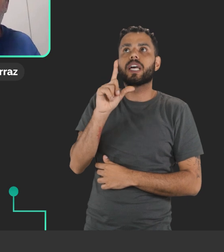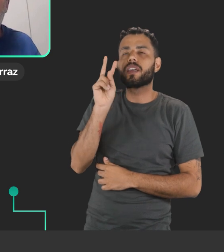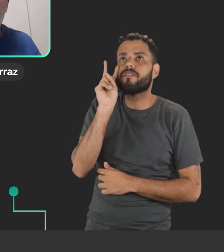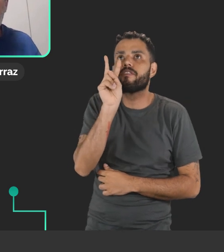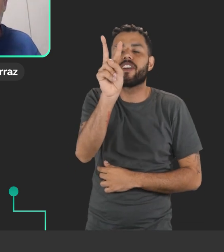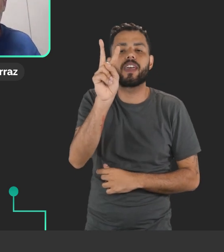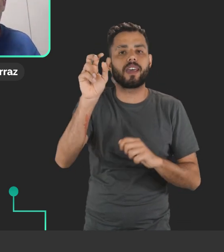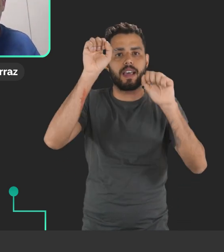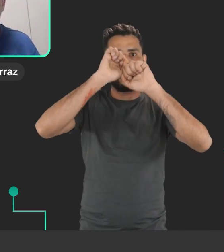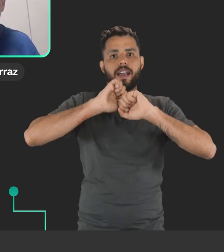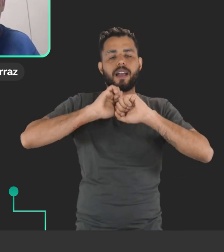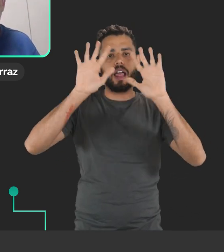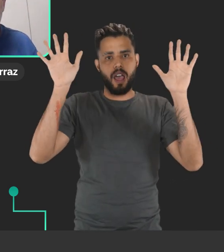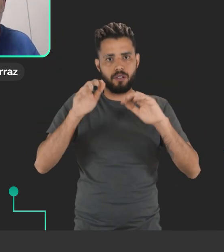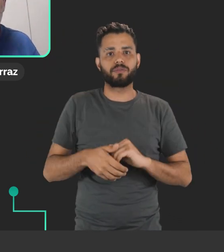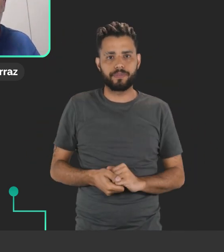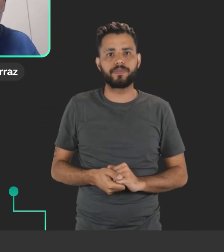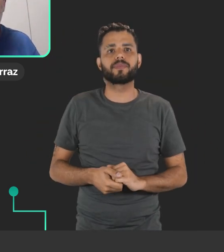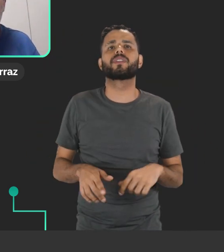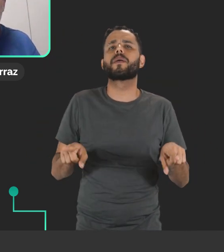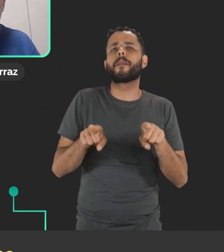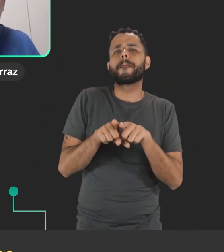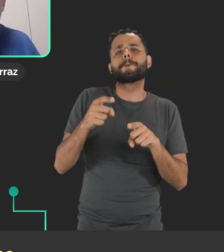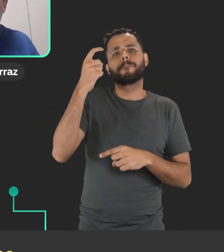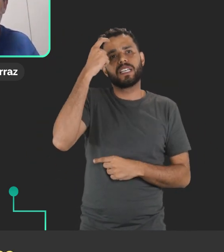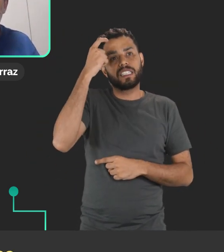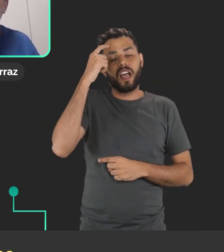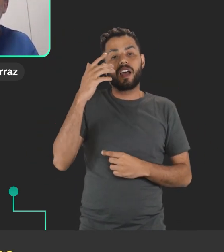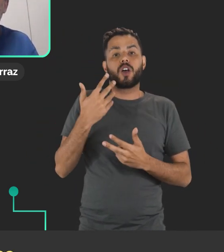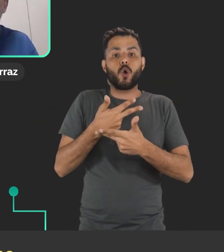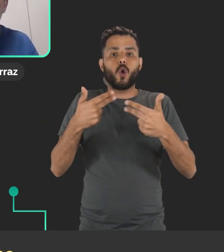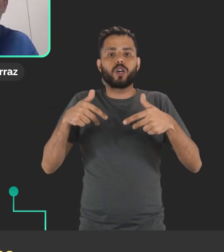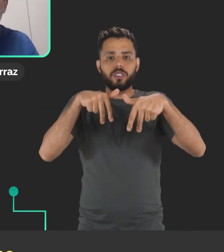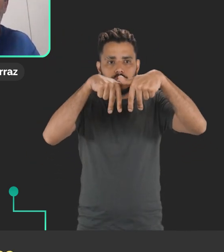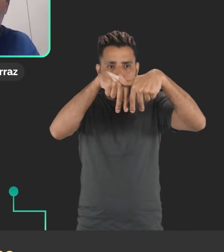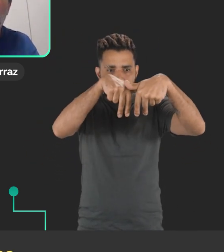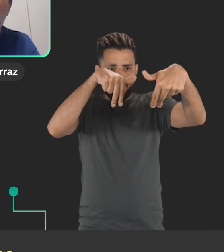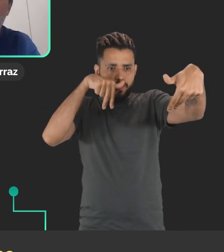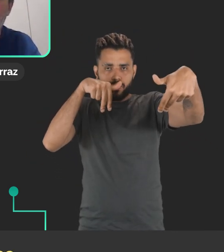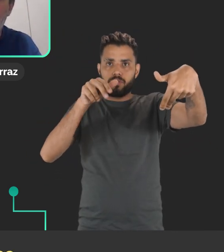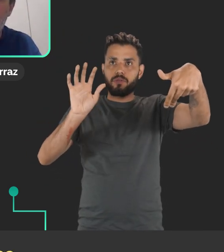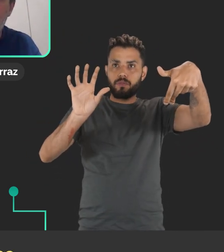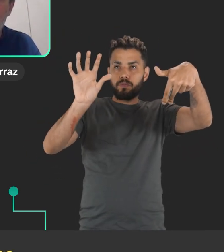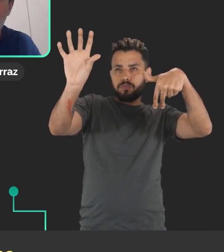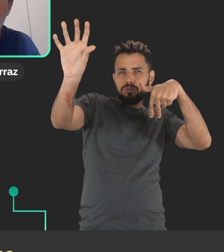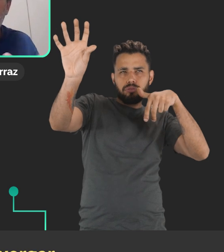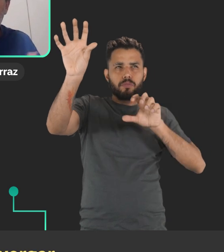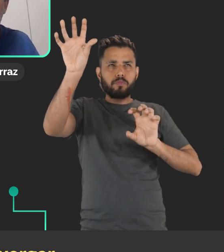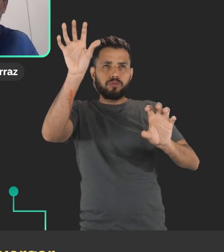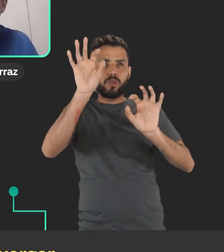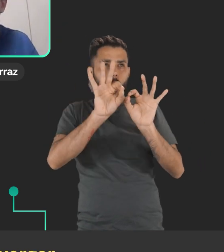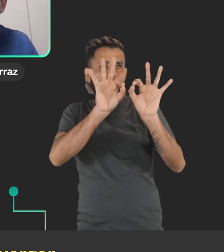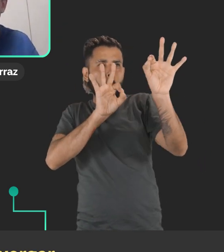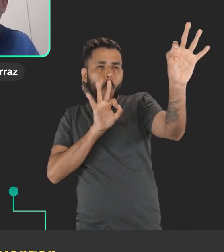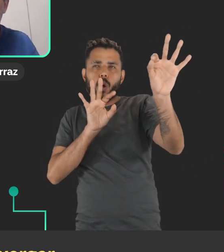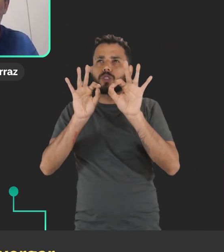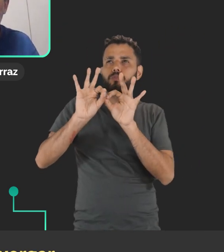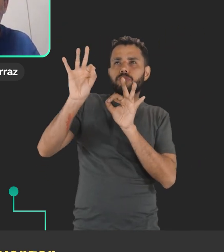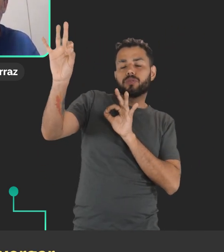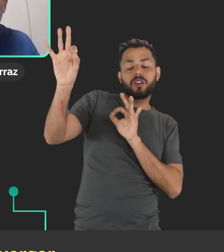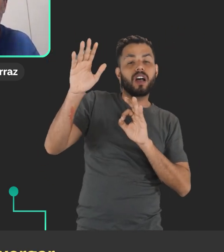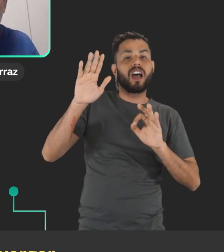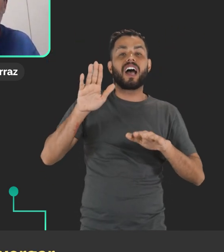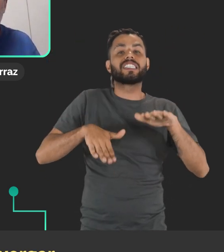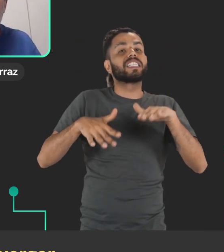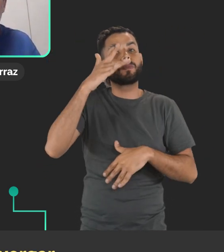isso de forma muito mais clara, né. Pensar também que algumas coisas podem estar a uma certa distância, talvez algumas pessoas podem não